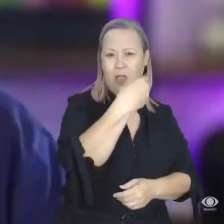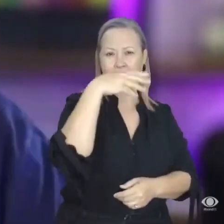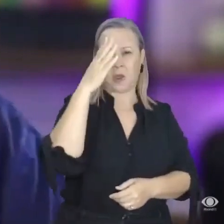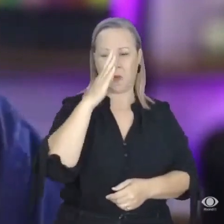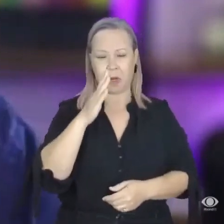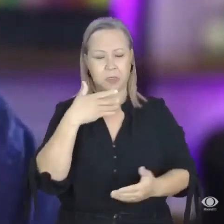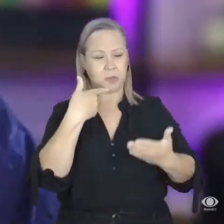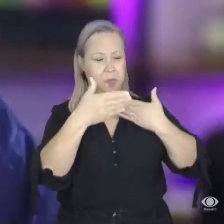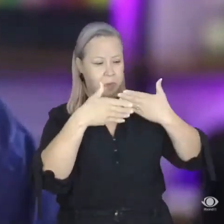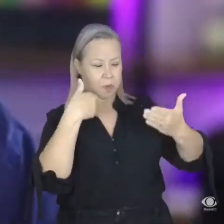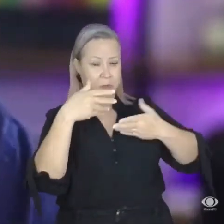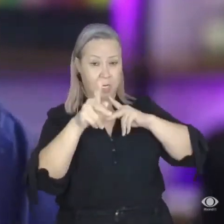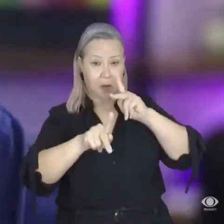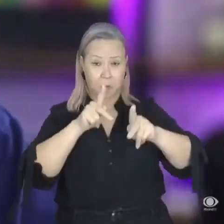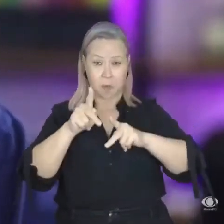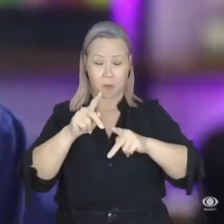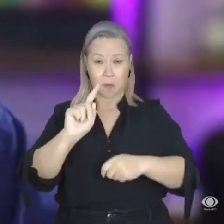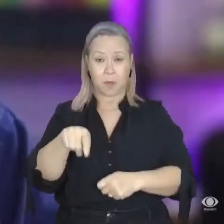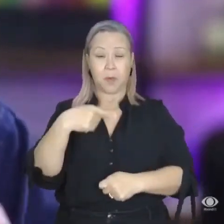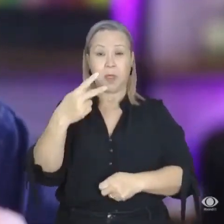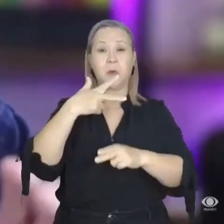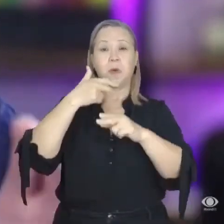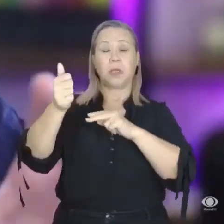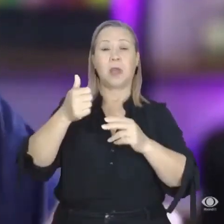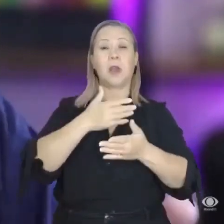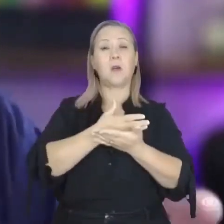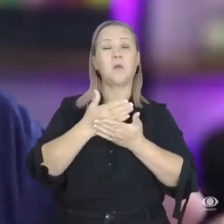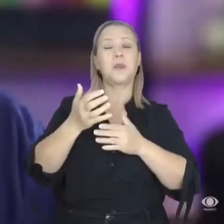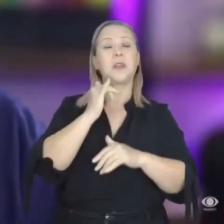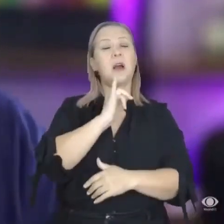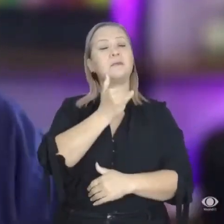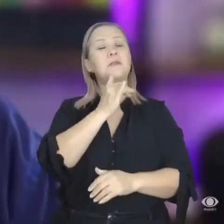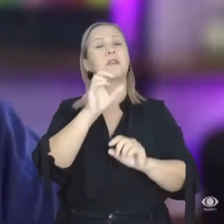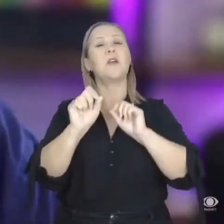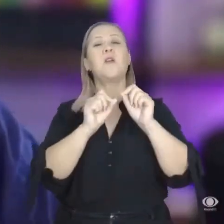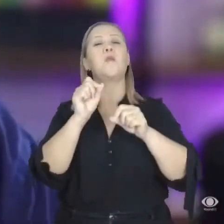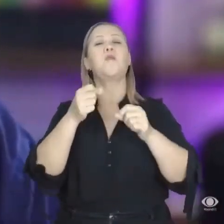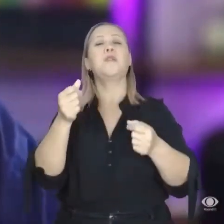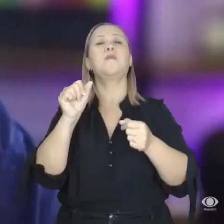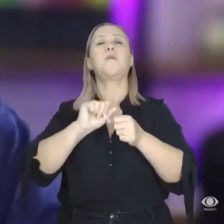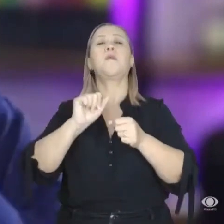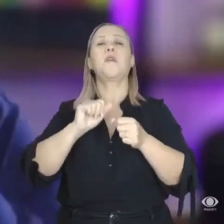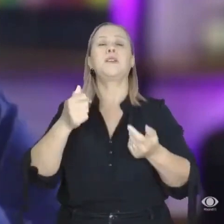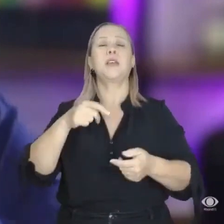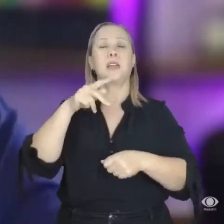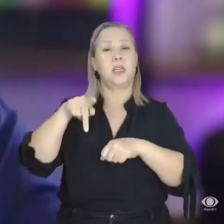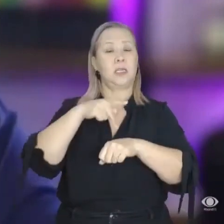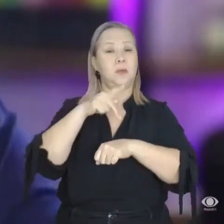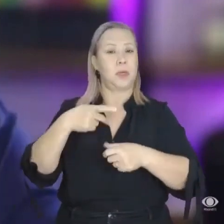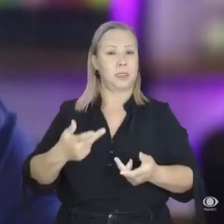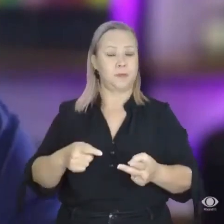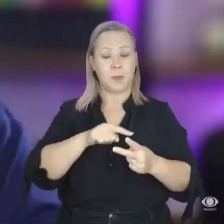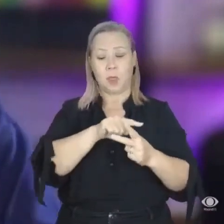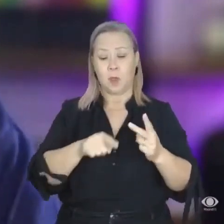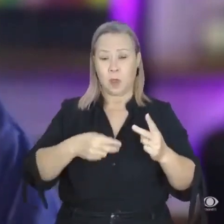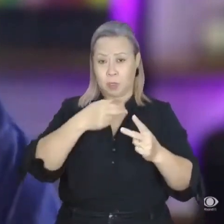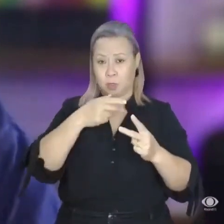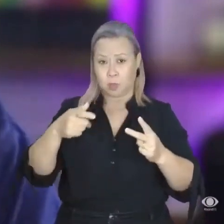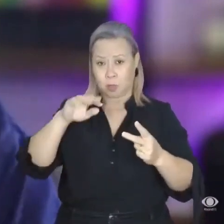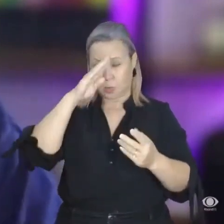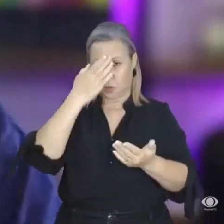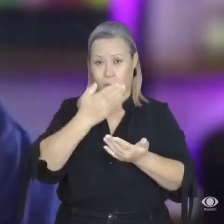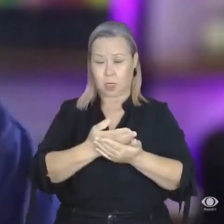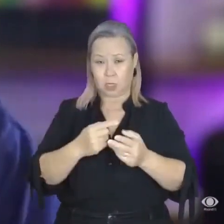povo. Depois de ganhar, nós vamos começar a dizer o que vai acontecer nesse país. Tem duas coisas que eu acredito.